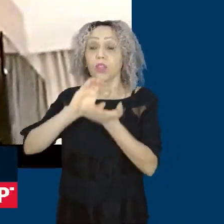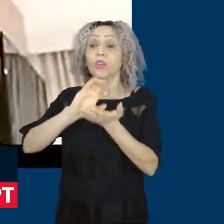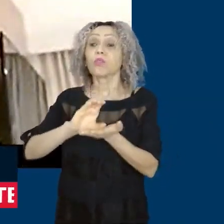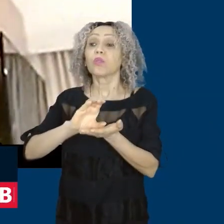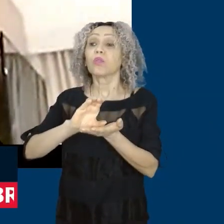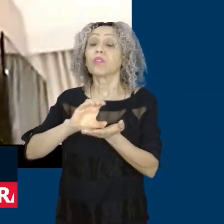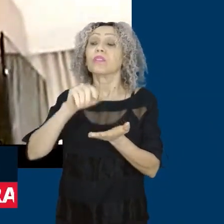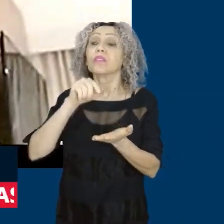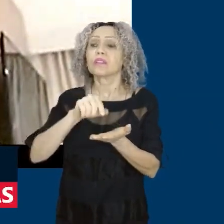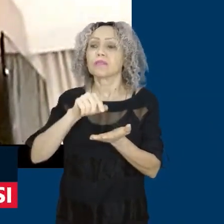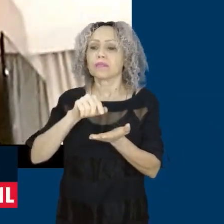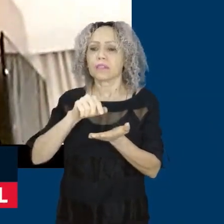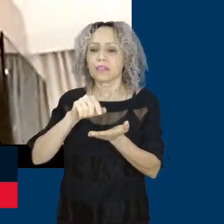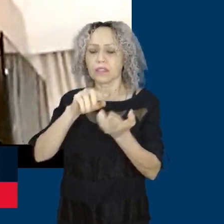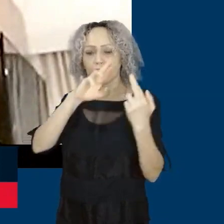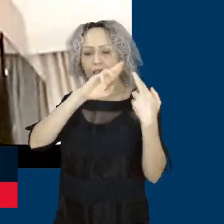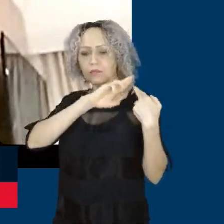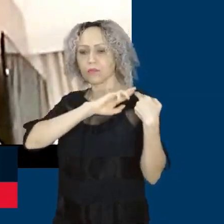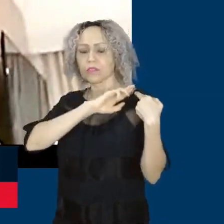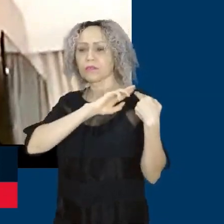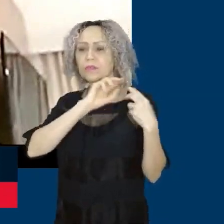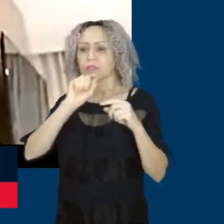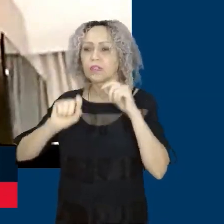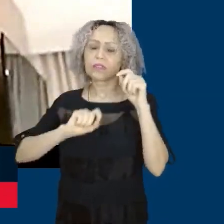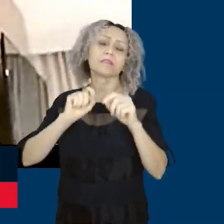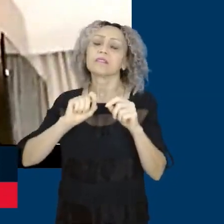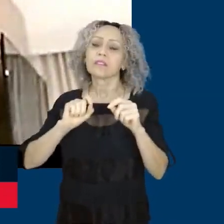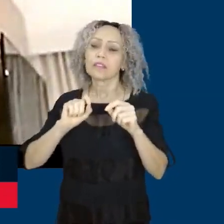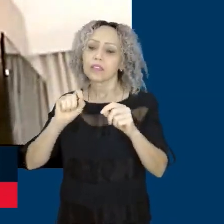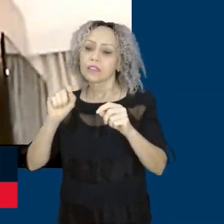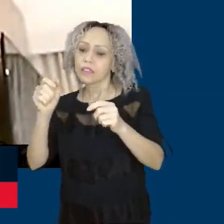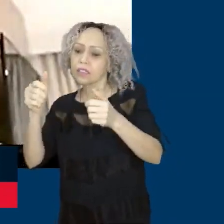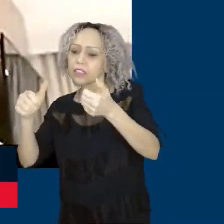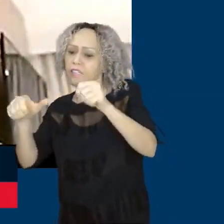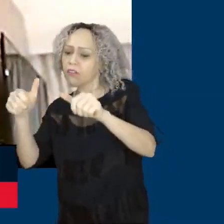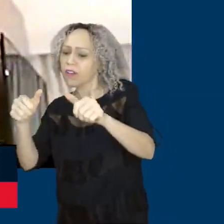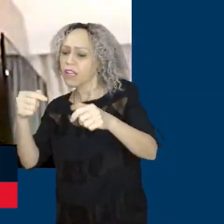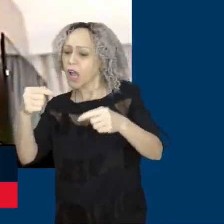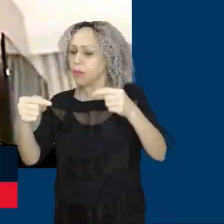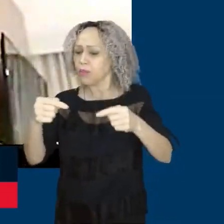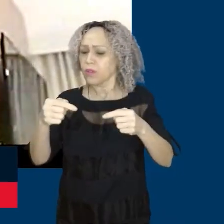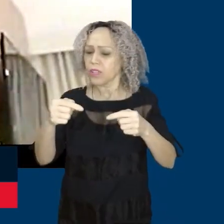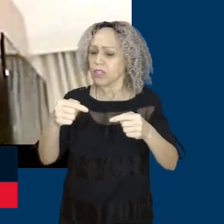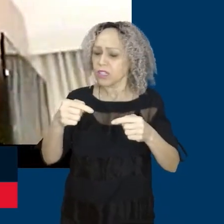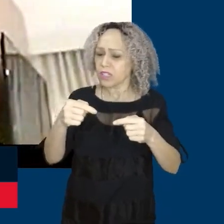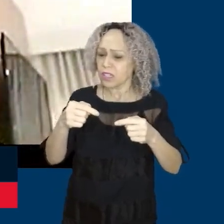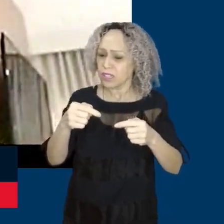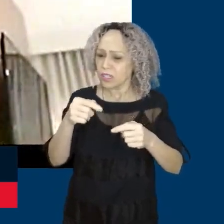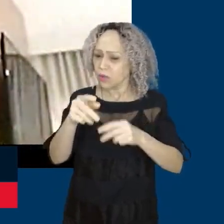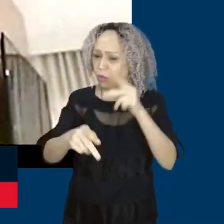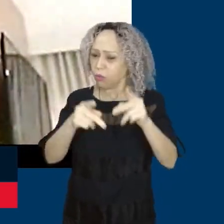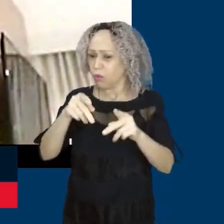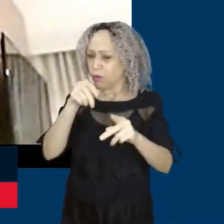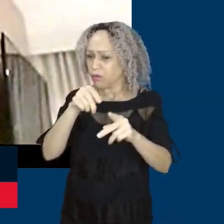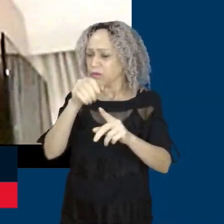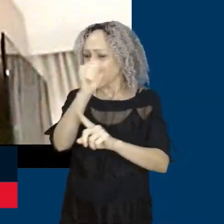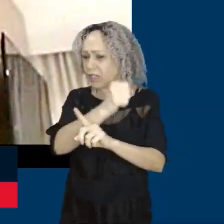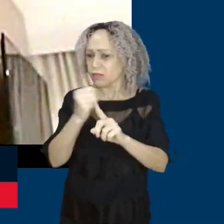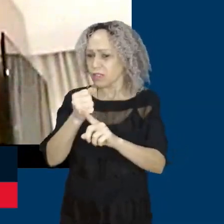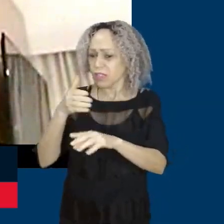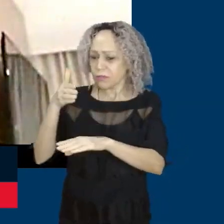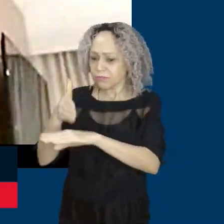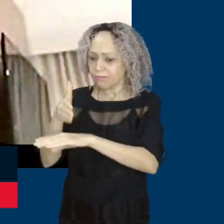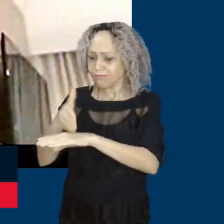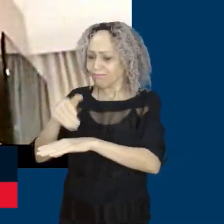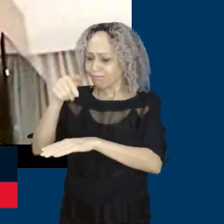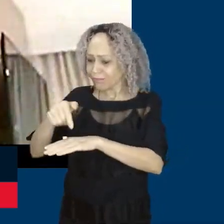avaliar a política de participação social, apontar o seu aperfeiçoamento,